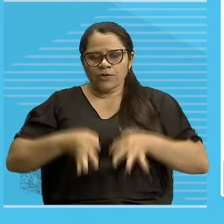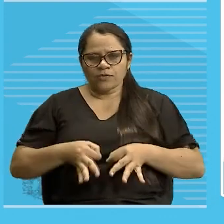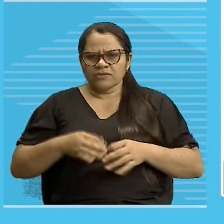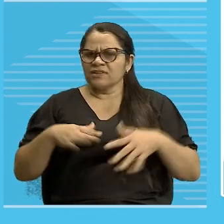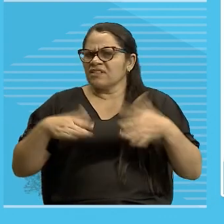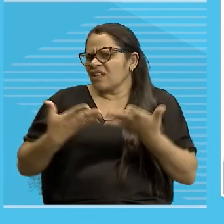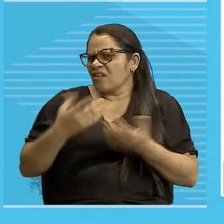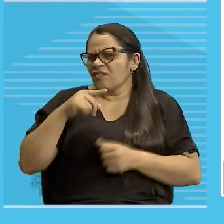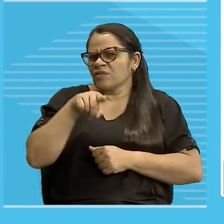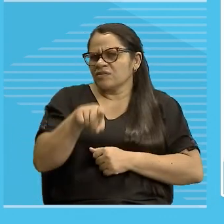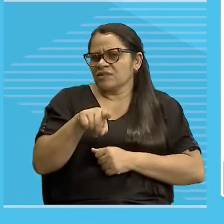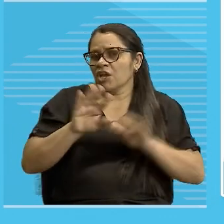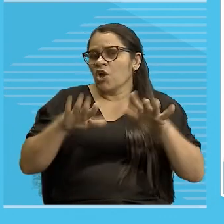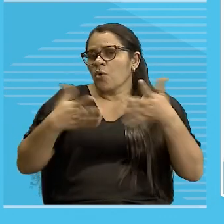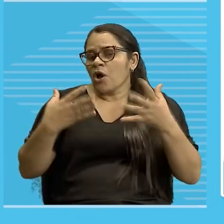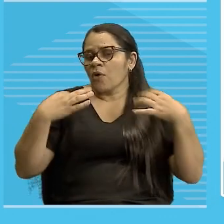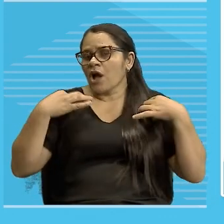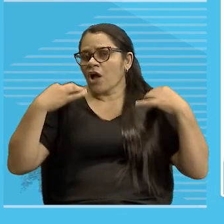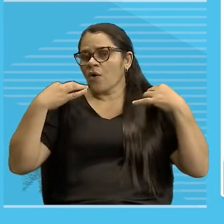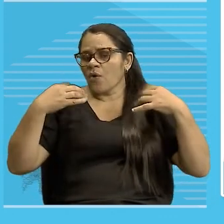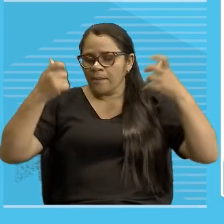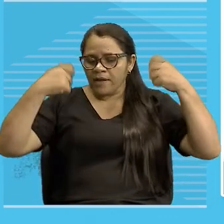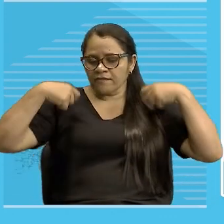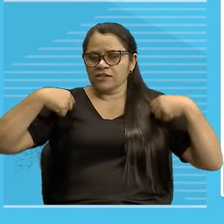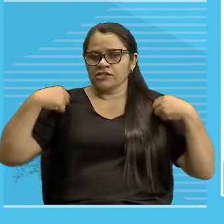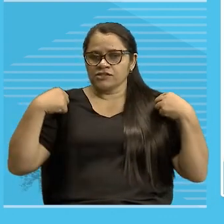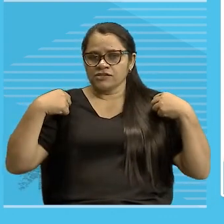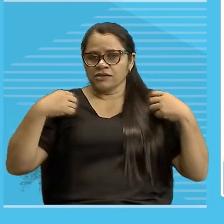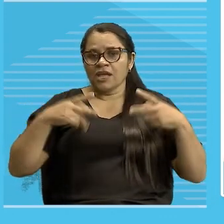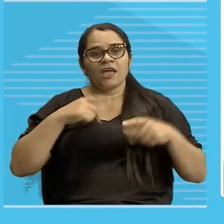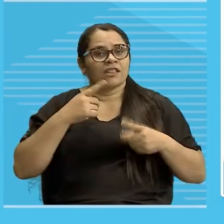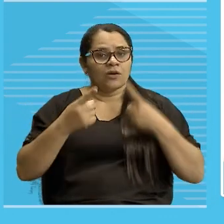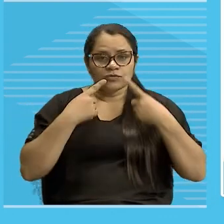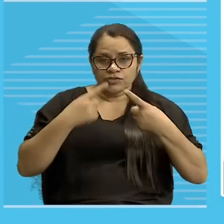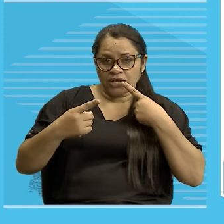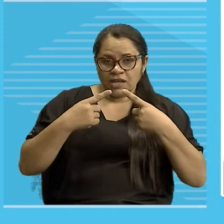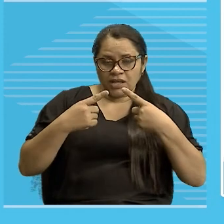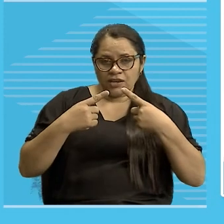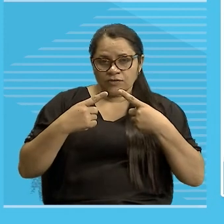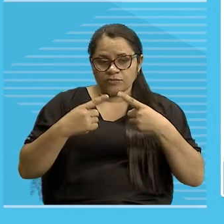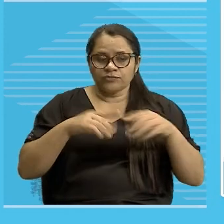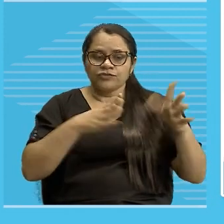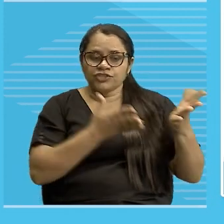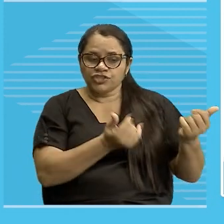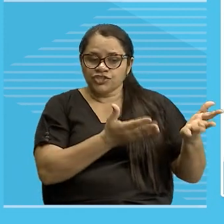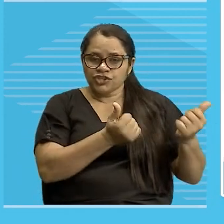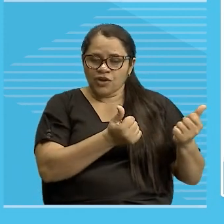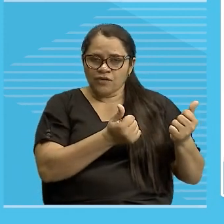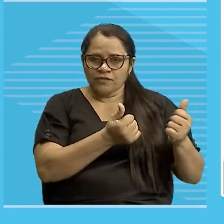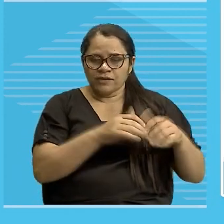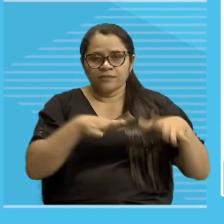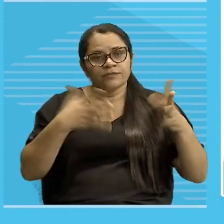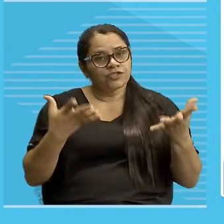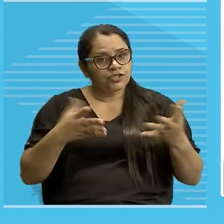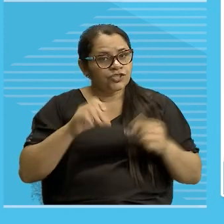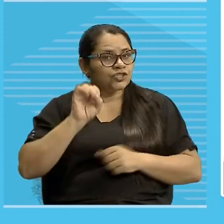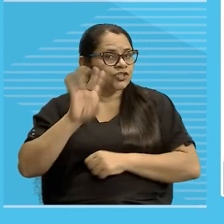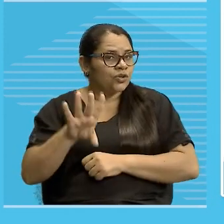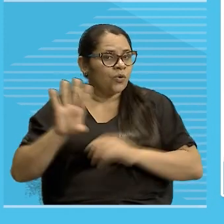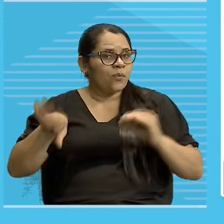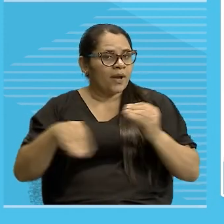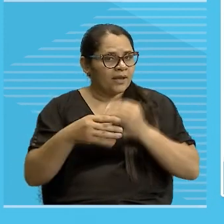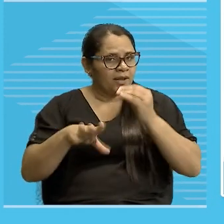vestir? Olha aí, um diálogo entre, jovens, só um, acréscimo aqui, você sabe que a tirinha,